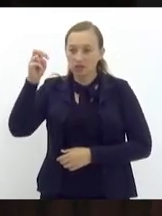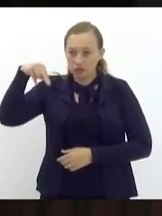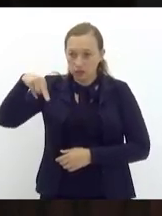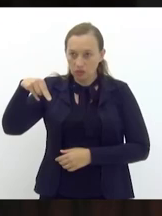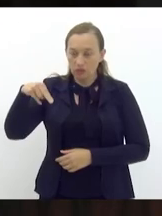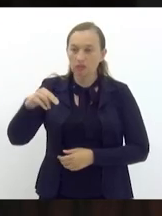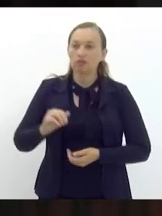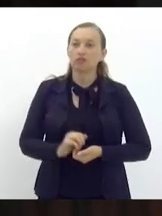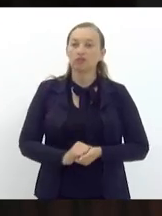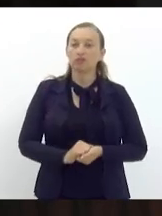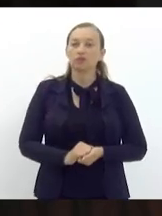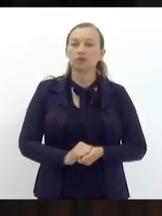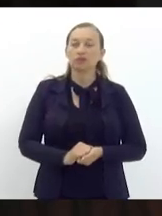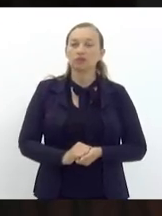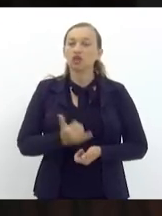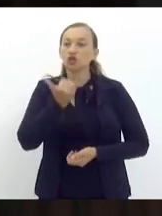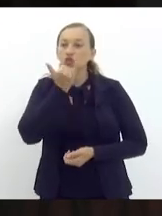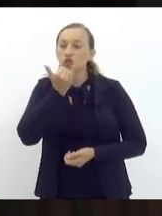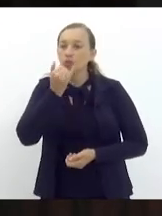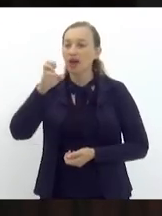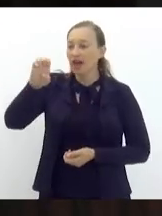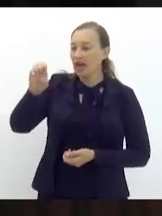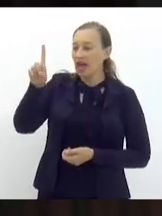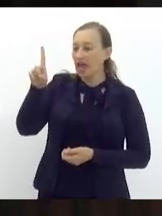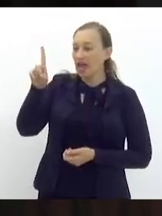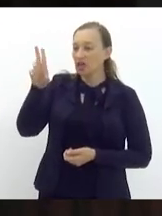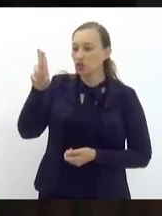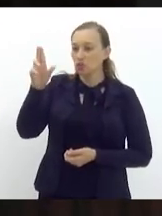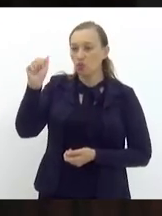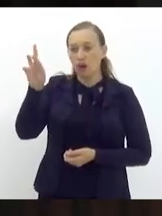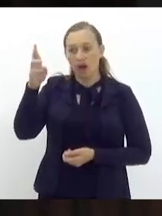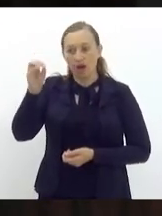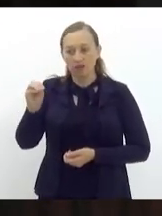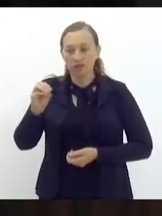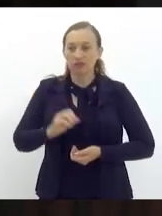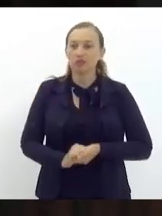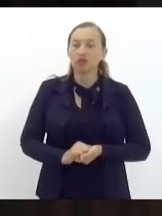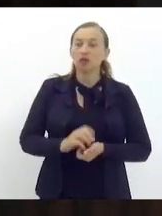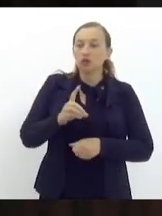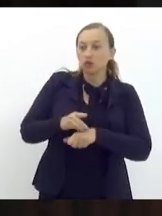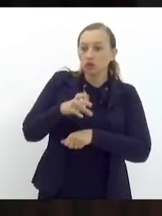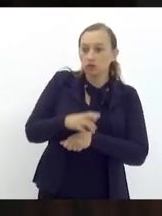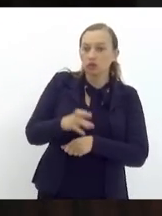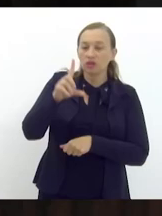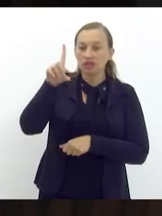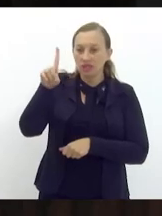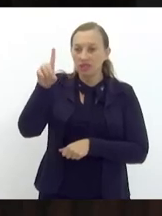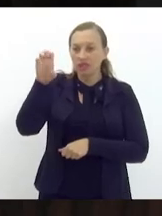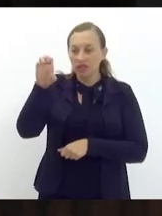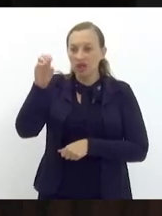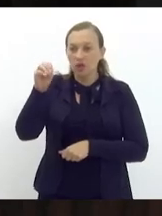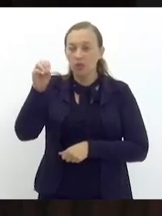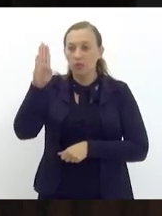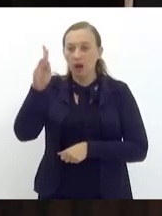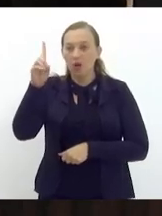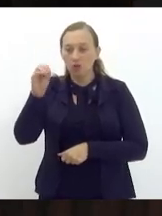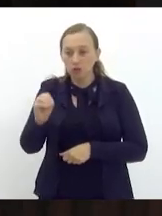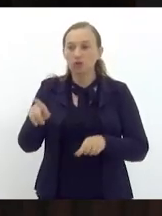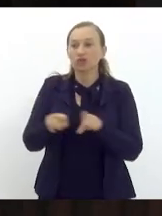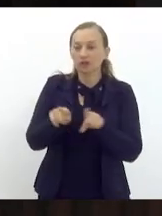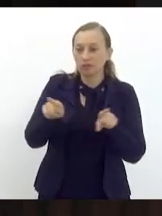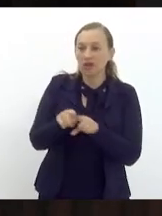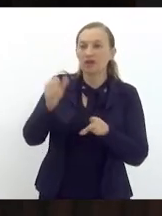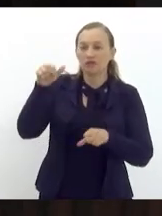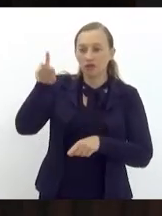Eduardo Albertazzi, desculpe, Edson Albertazzi, doutor Deudalto, Ivaldeque Carneiro e Luiz